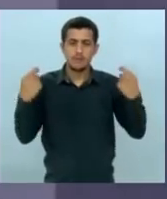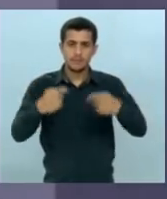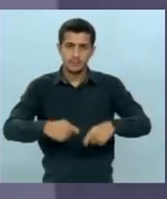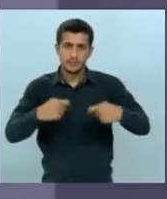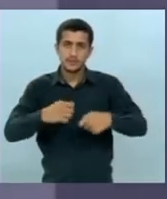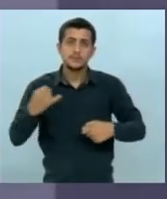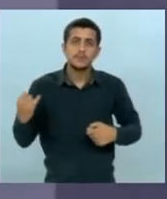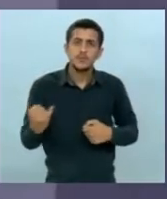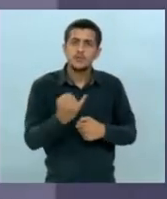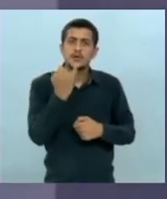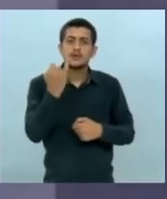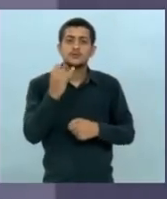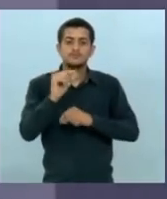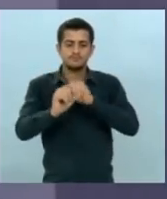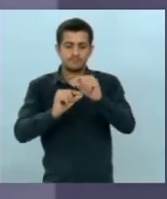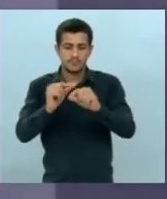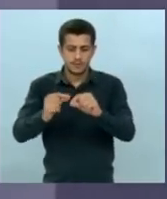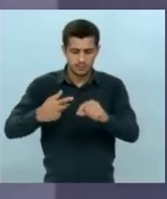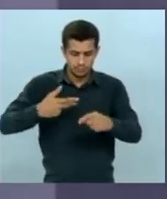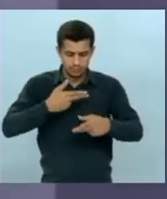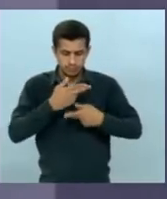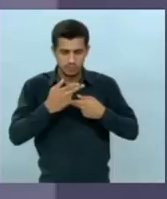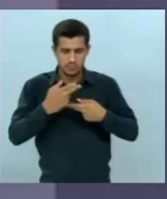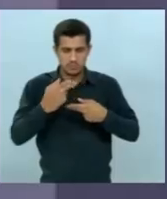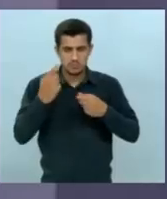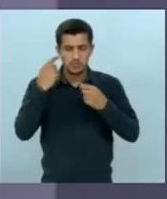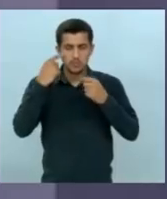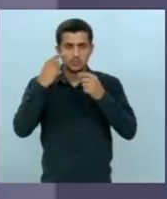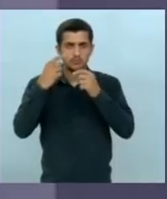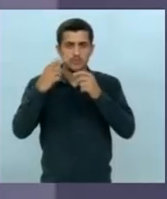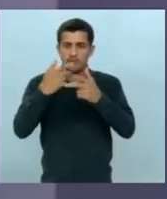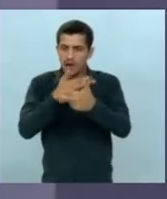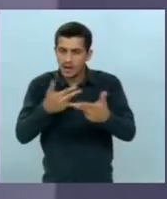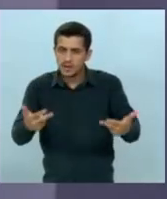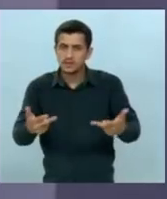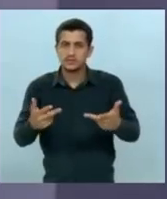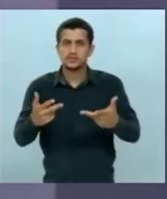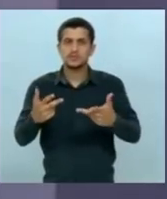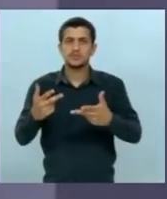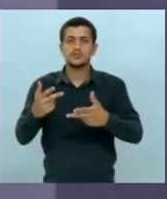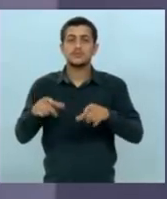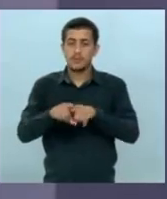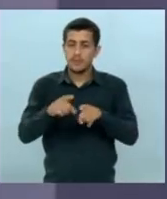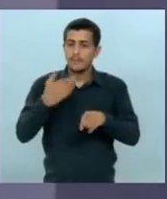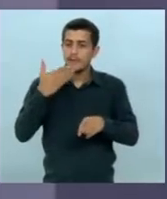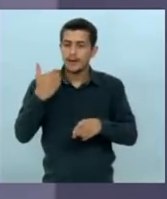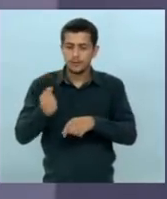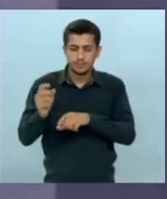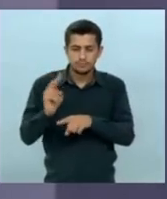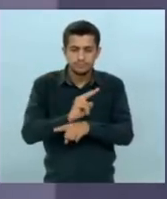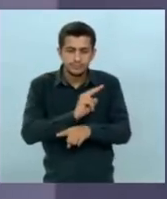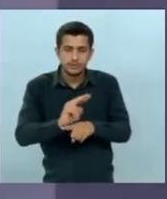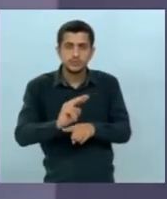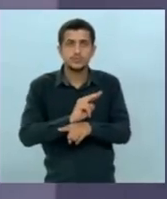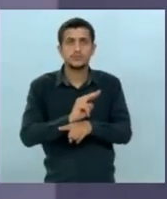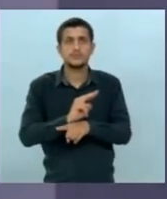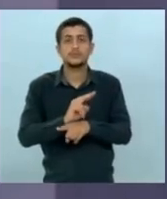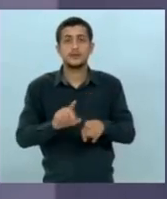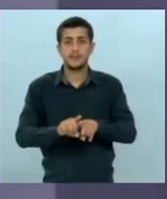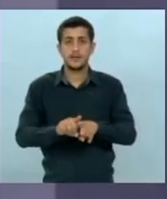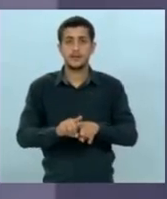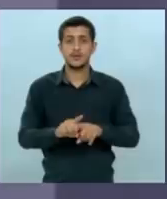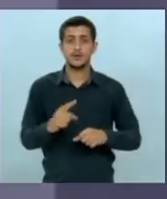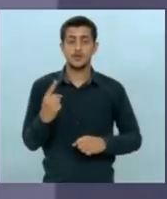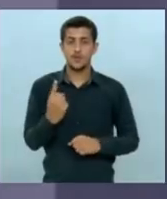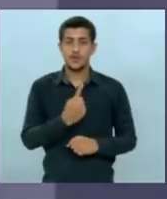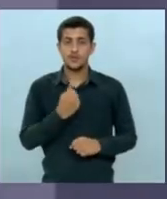para fazer outro tipo de cirurgia evidentemente que o paciente será melhor atendido mas o que temos que fazer mesmo